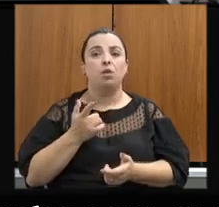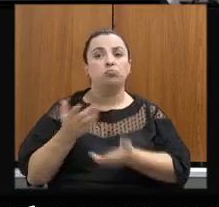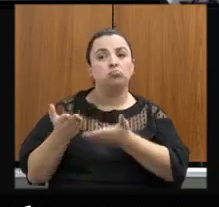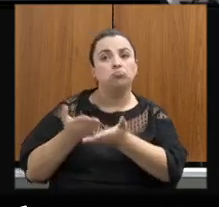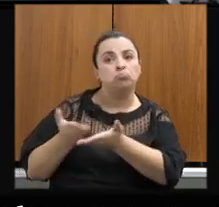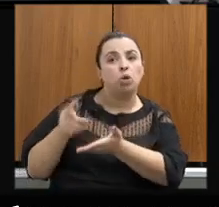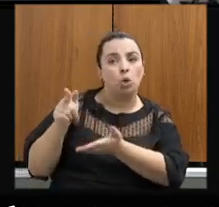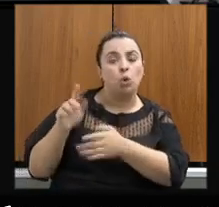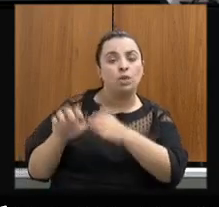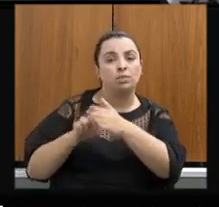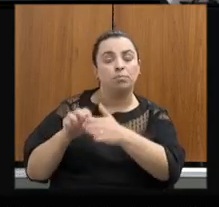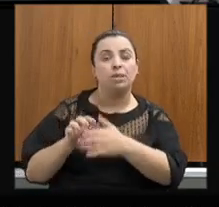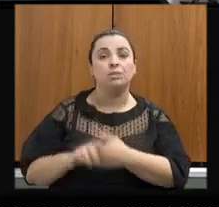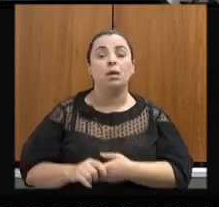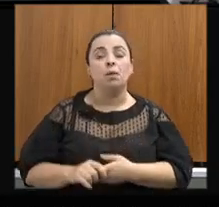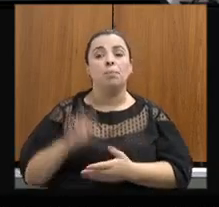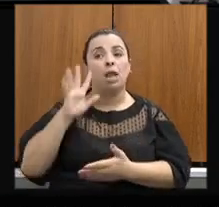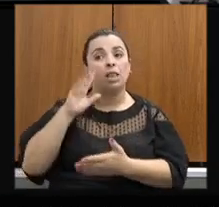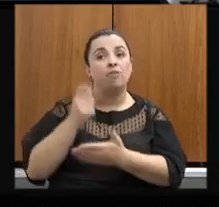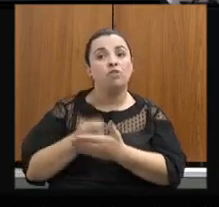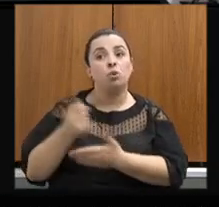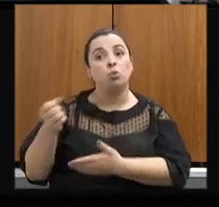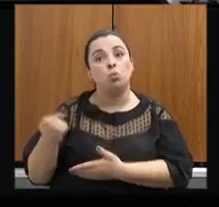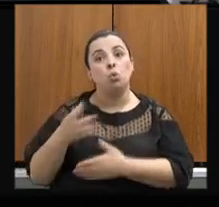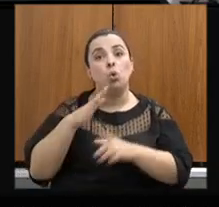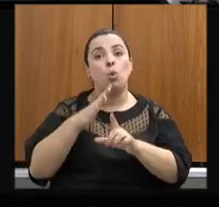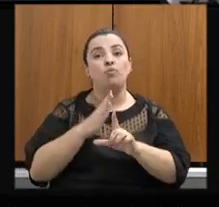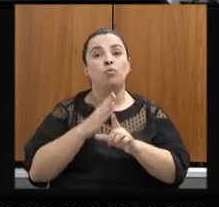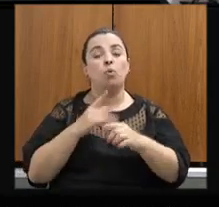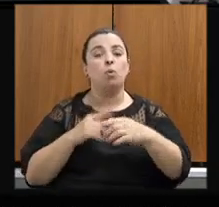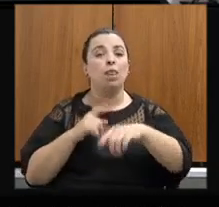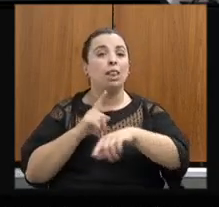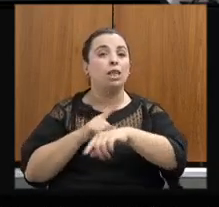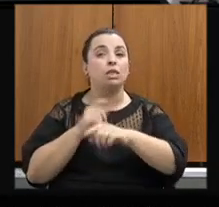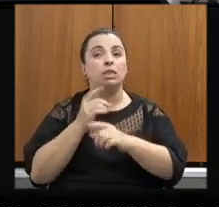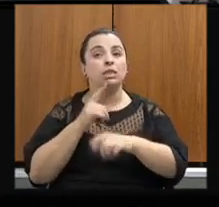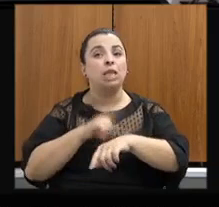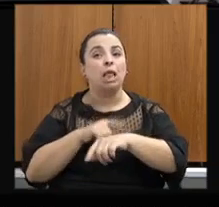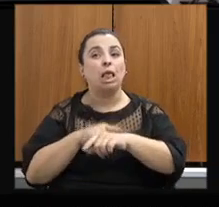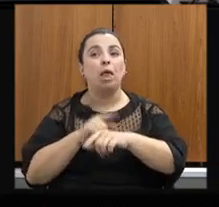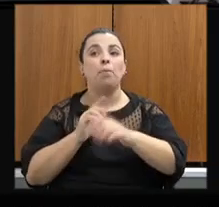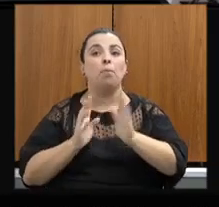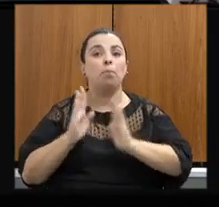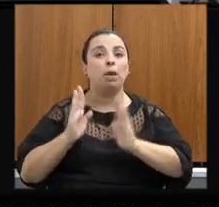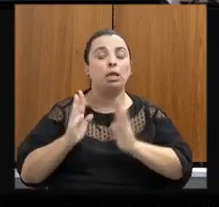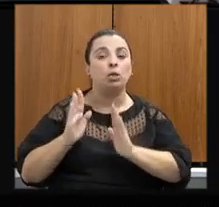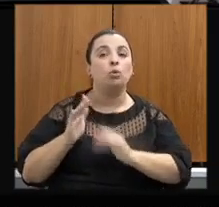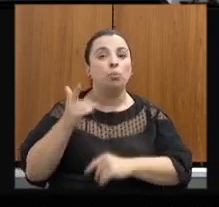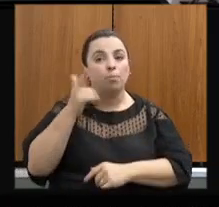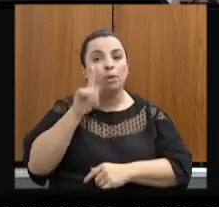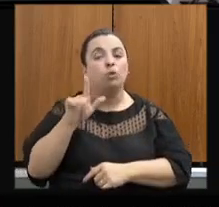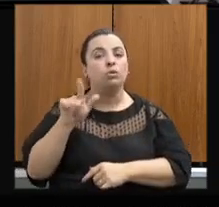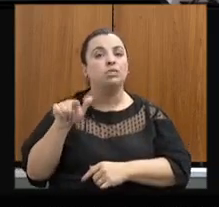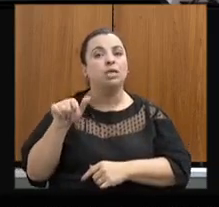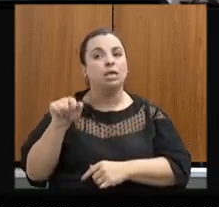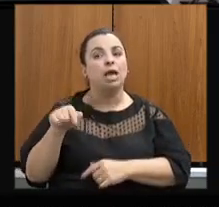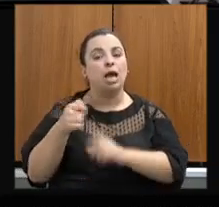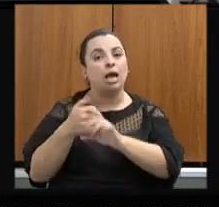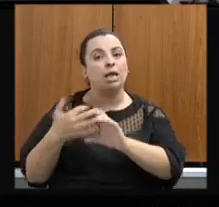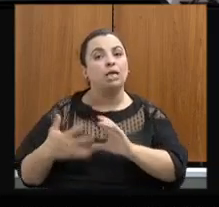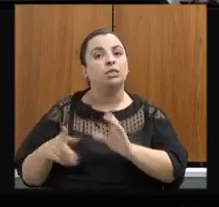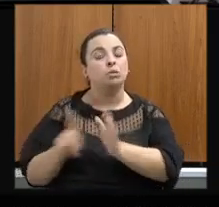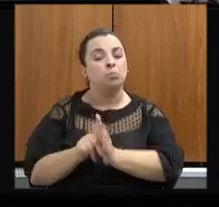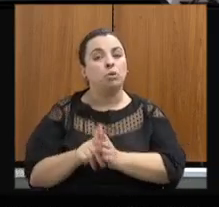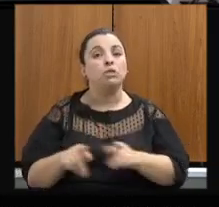definir um novo cronograma para garantir a descaracterização e também foi definido um dano moral